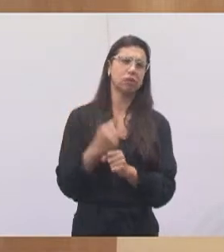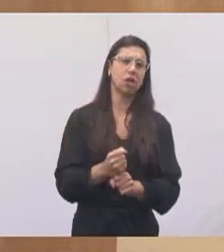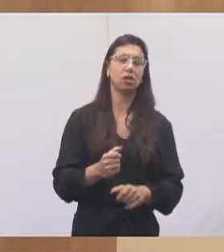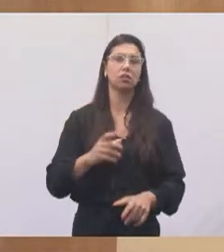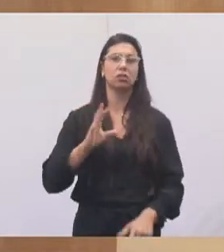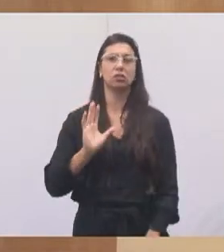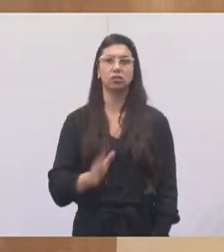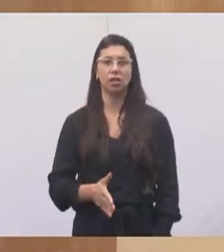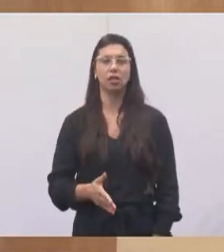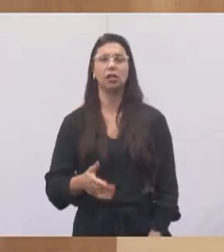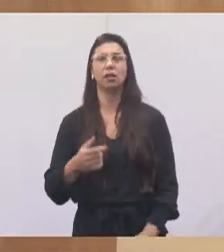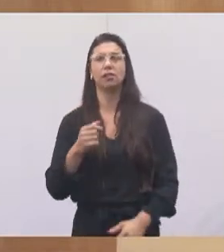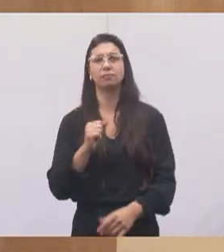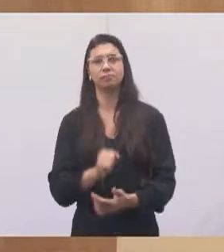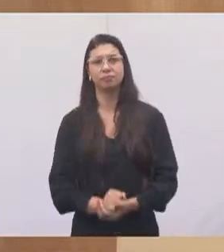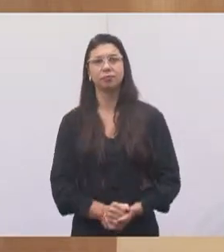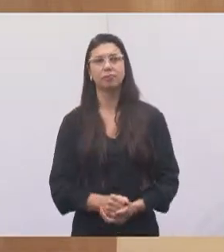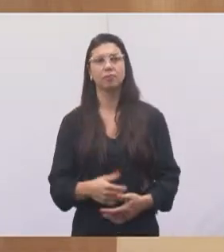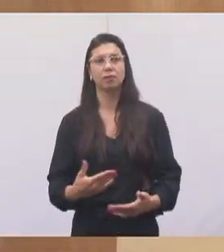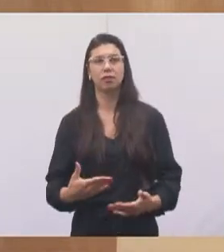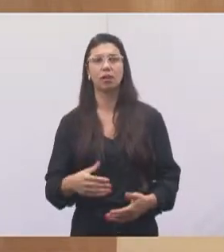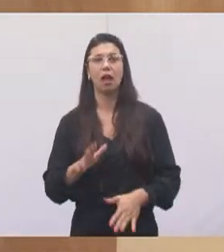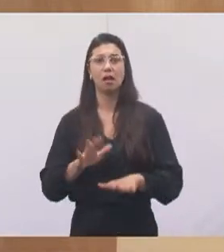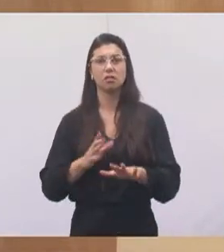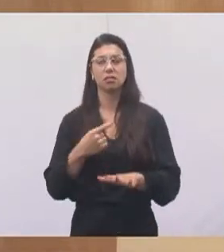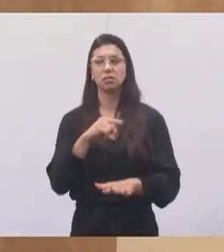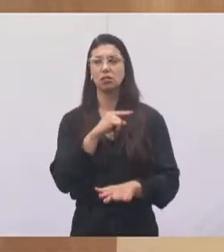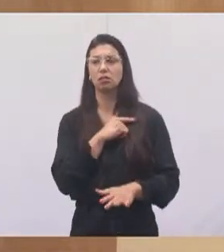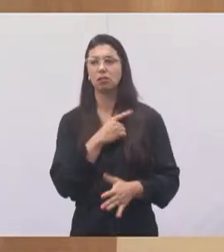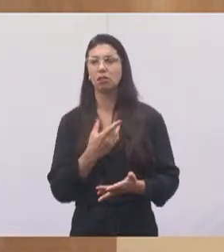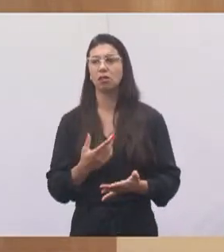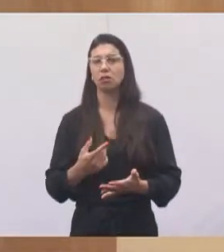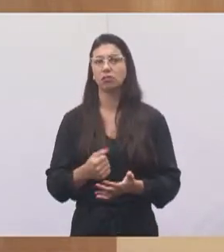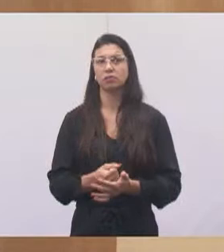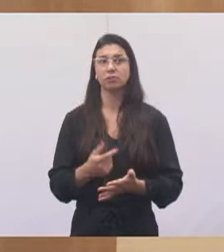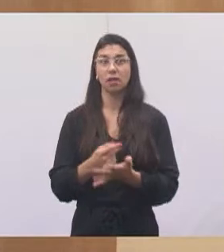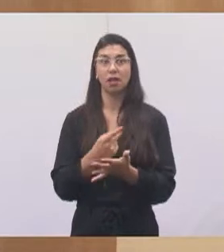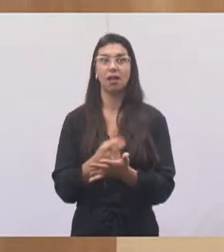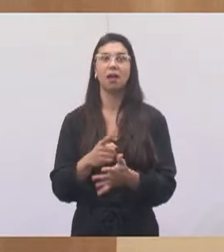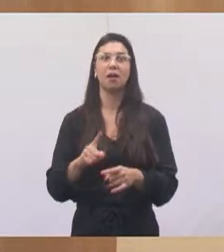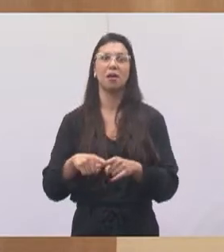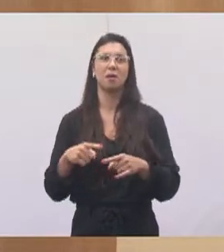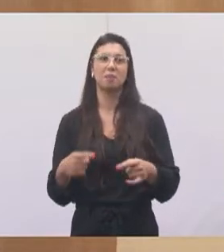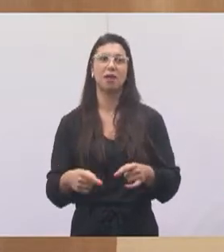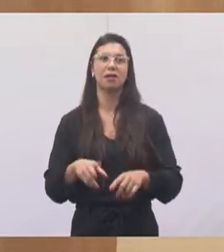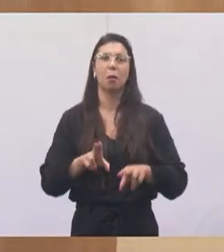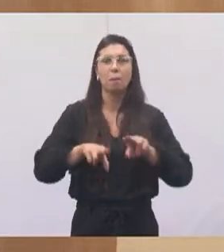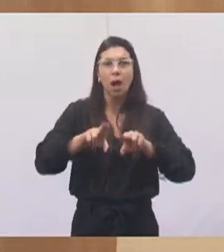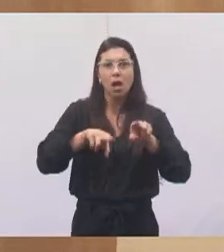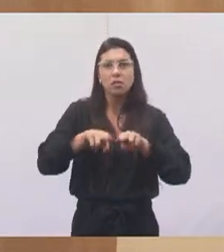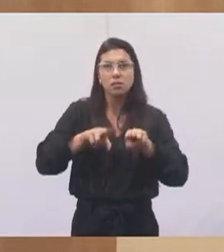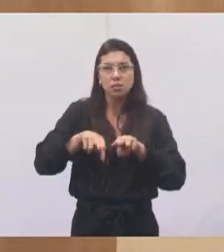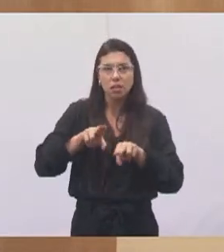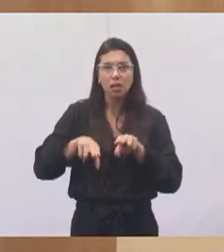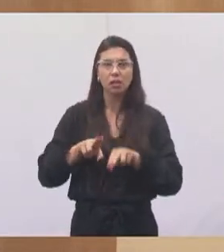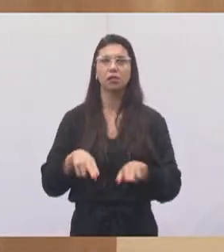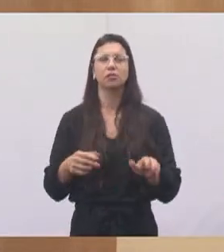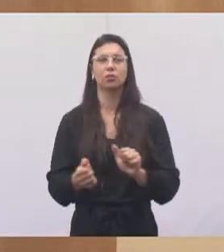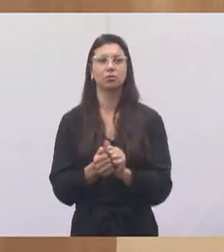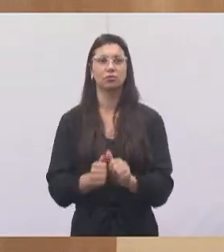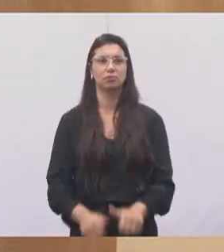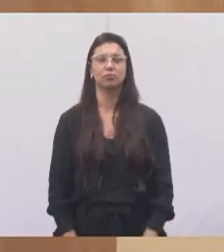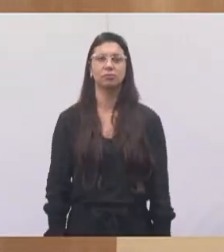tem uma consideração muito grande, muitas vezes a gente não acerta politicamente, mas é um grande amigo pessoal que a gente tem, um abraço Xavier.